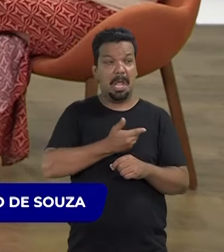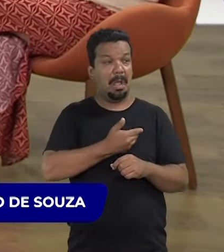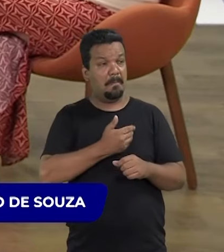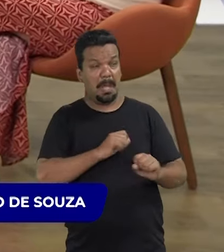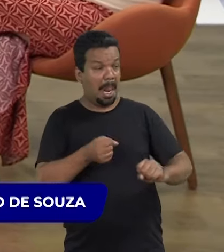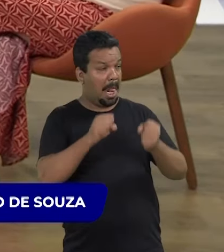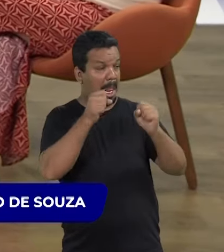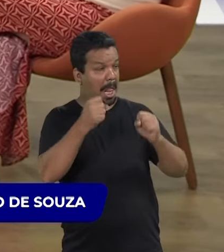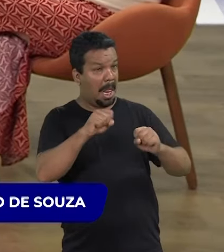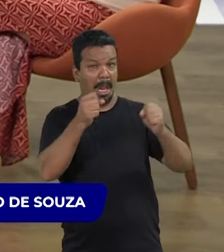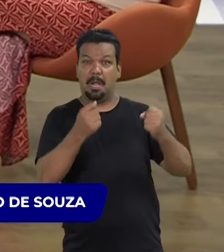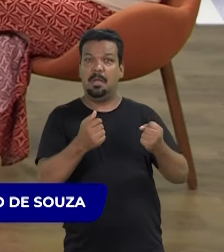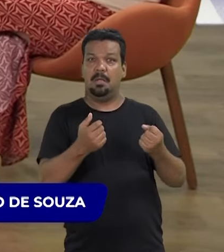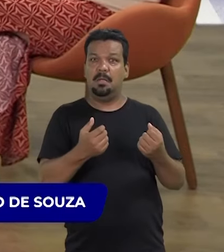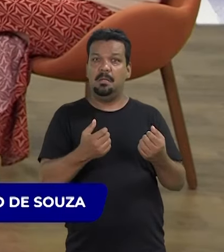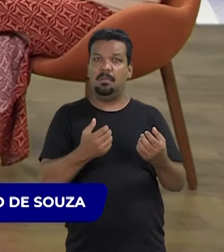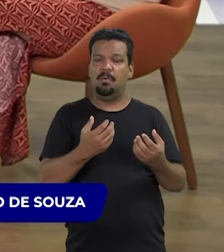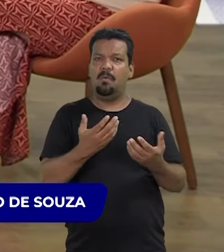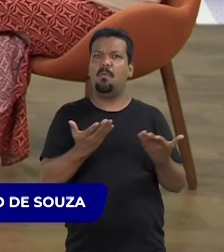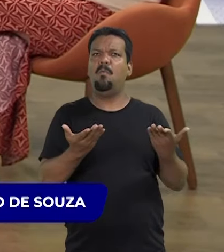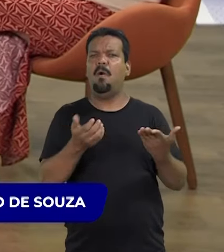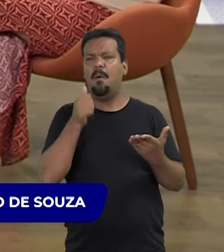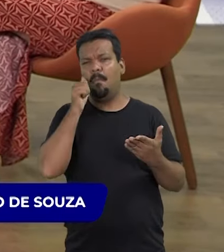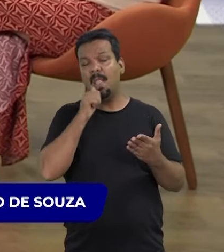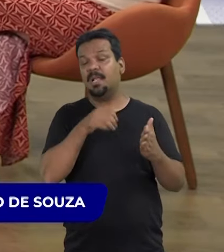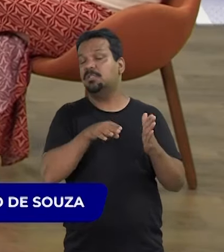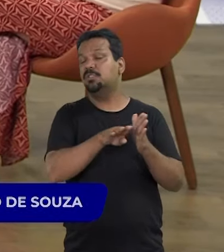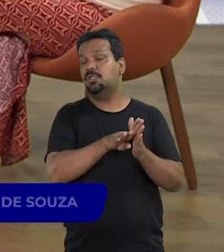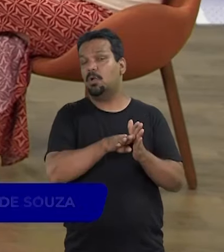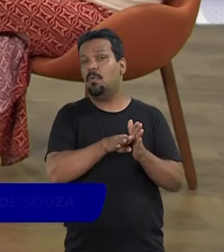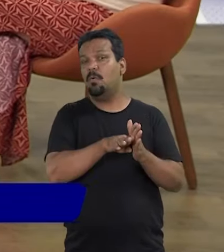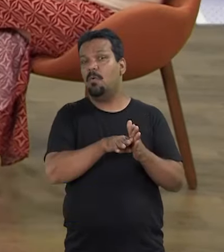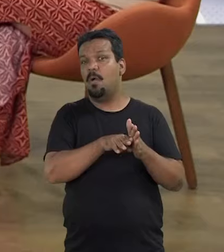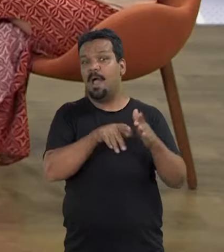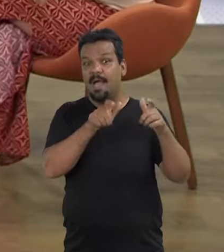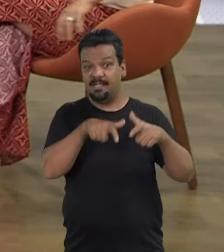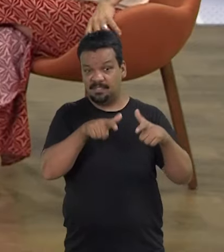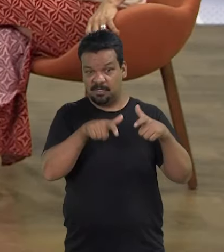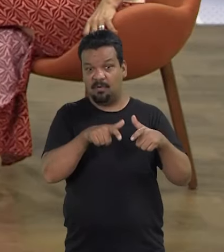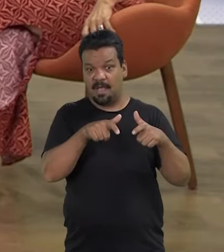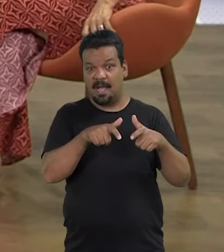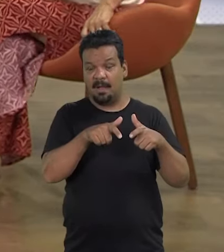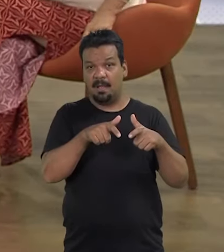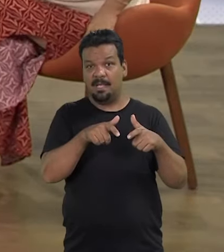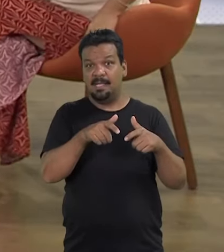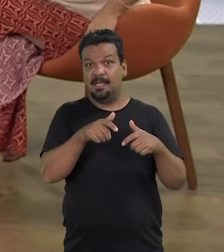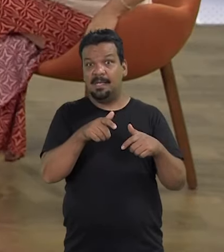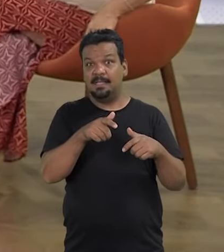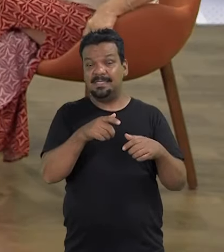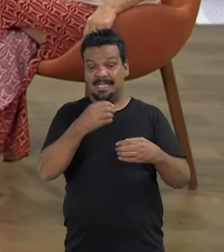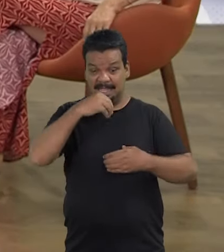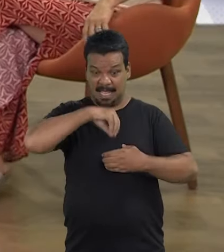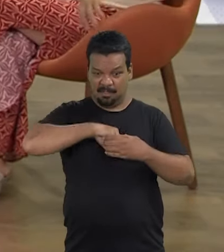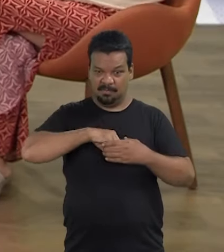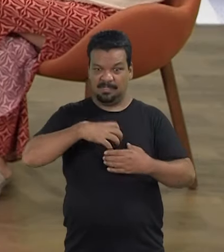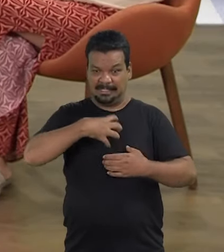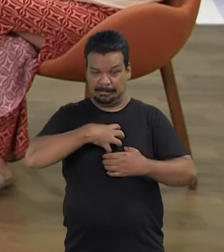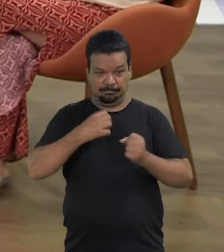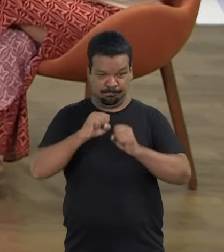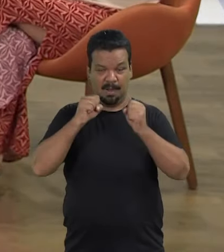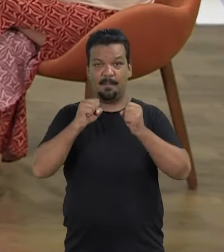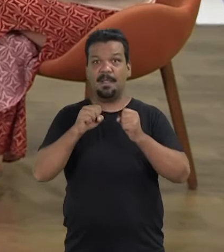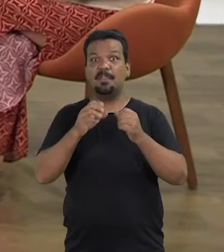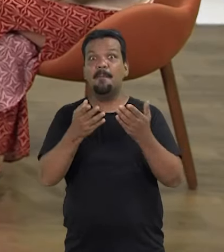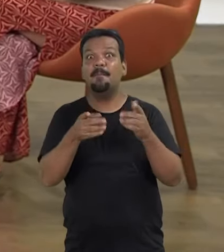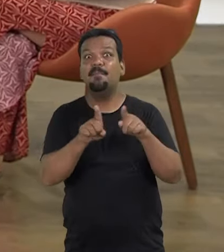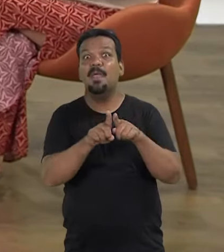amigas, braba. Eu te pergunto, qual mulher chegou ao lugar que ela chegou sem ser braba? Não é possível, né? A gente